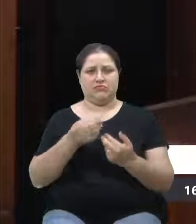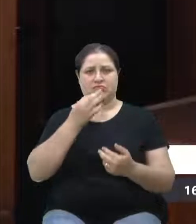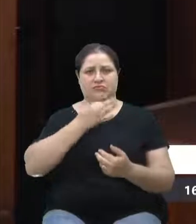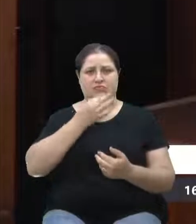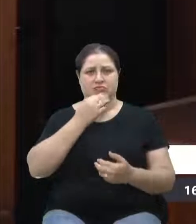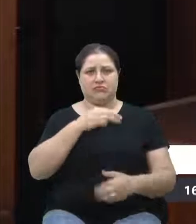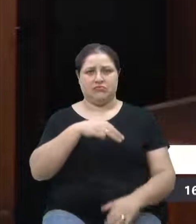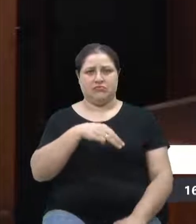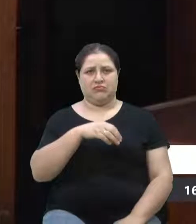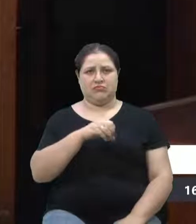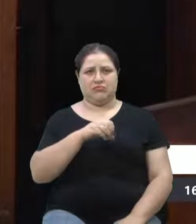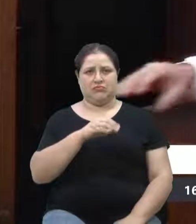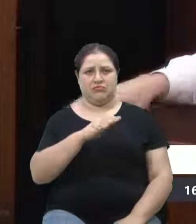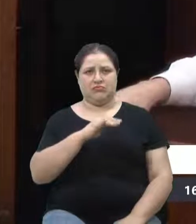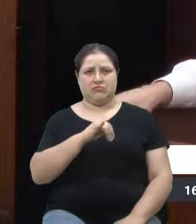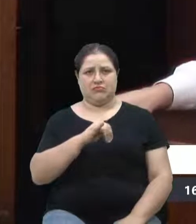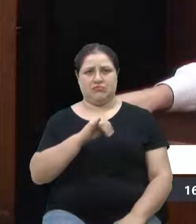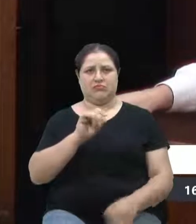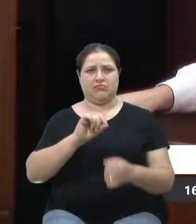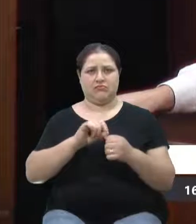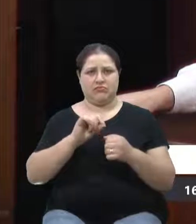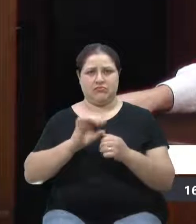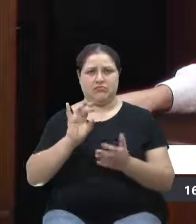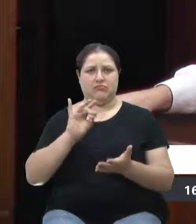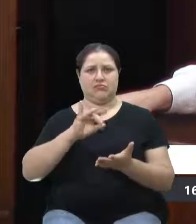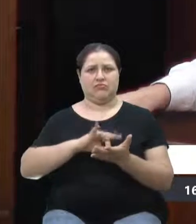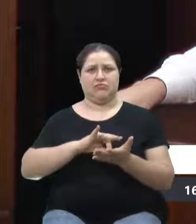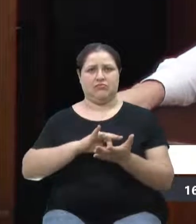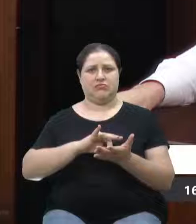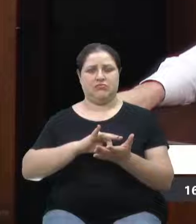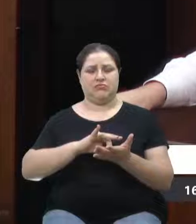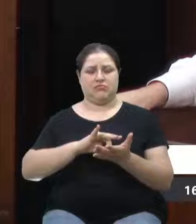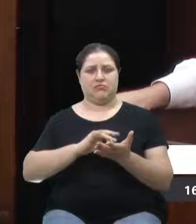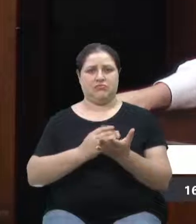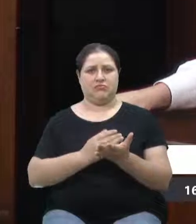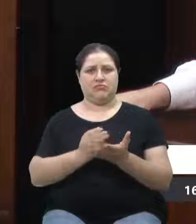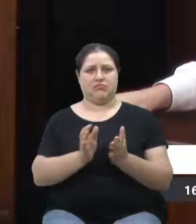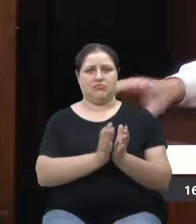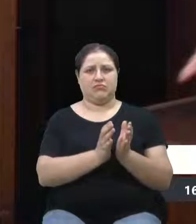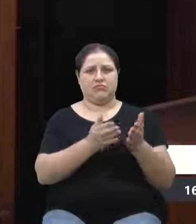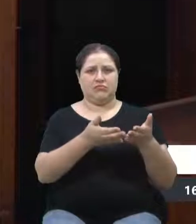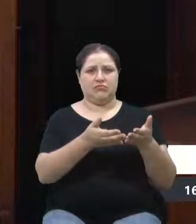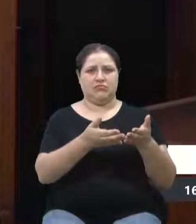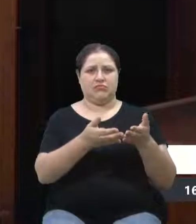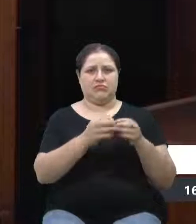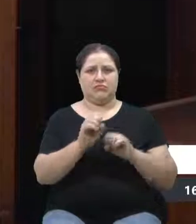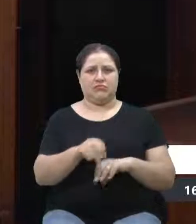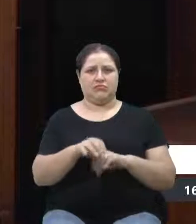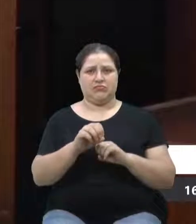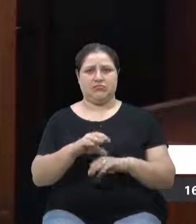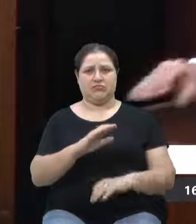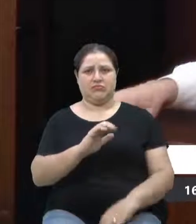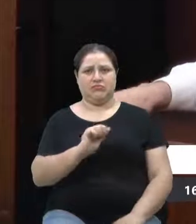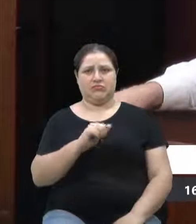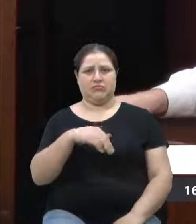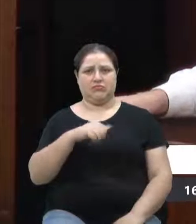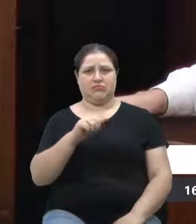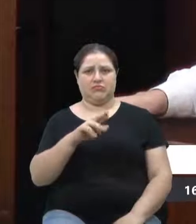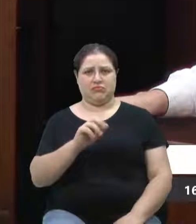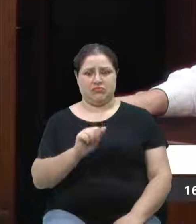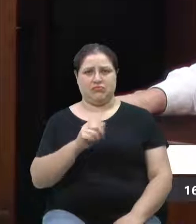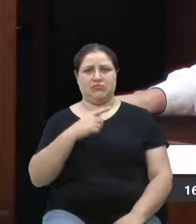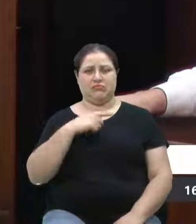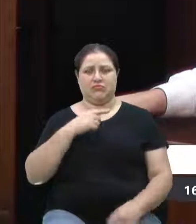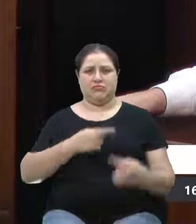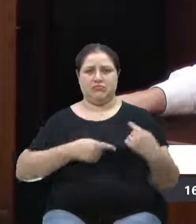implementou, então, essa Câmara de Educação para que se discuta com diversas entidades